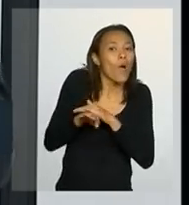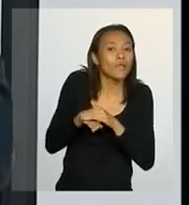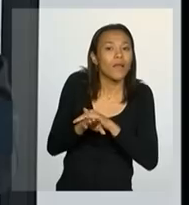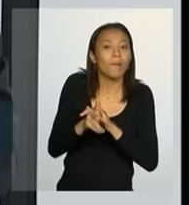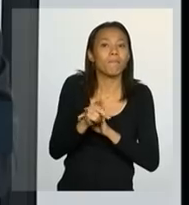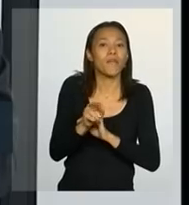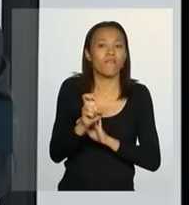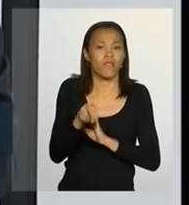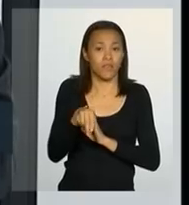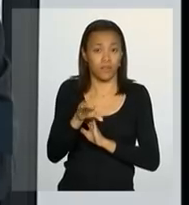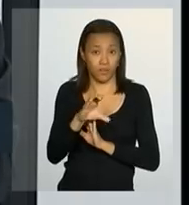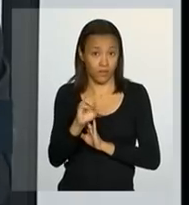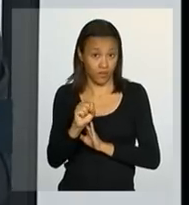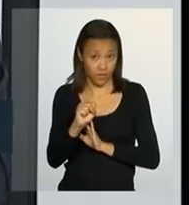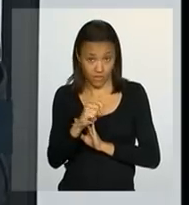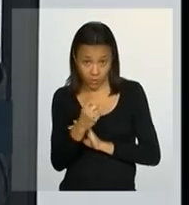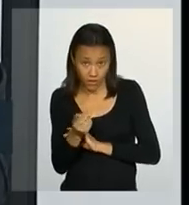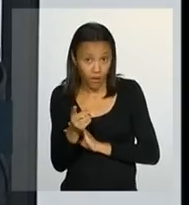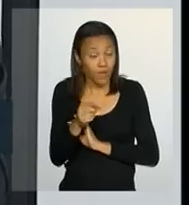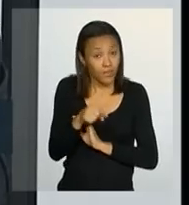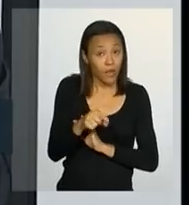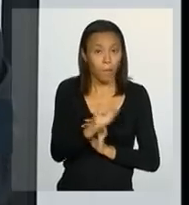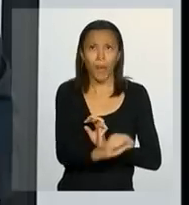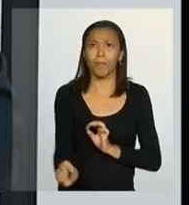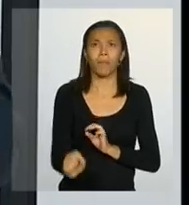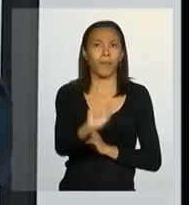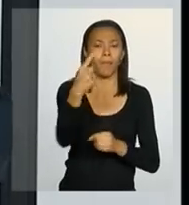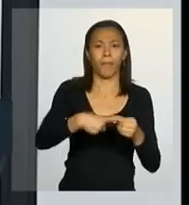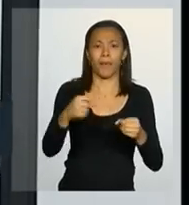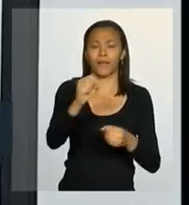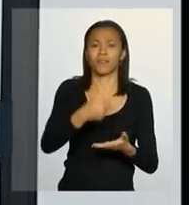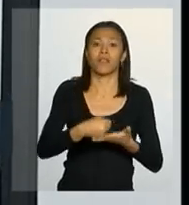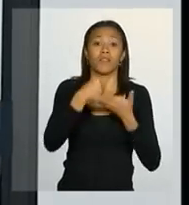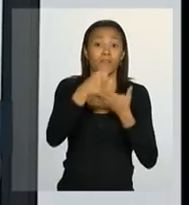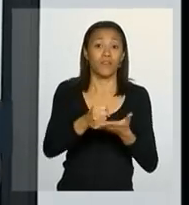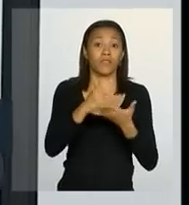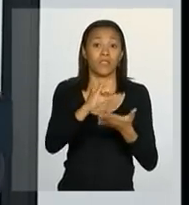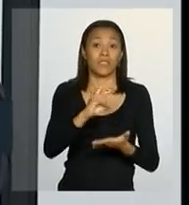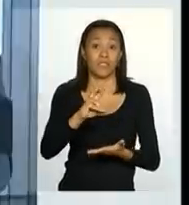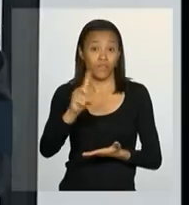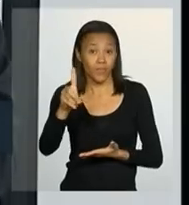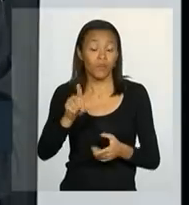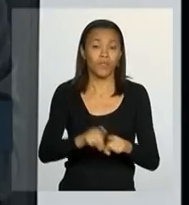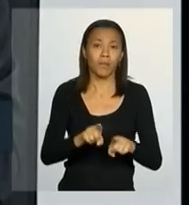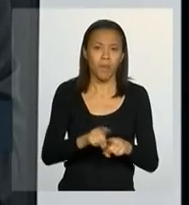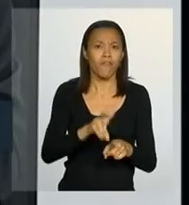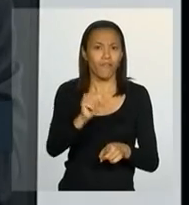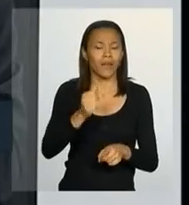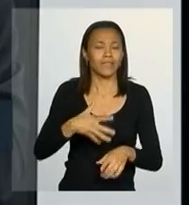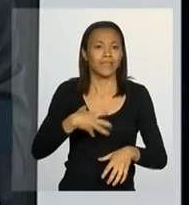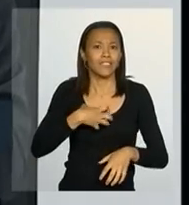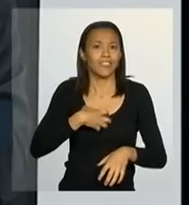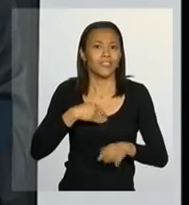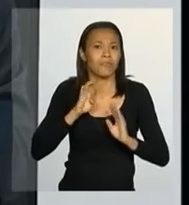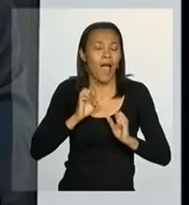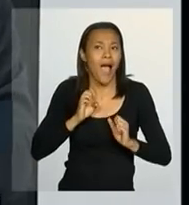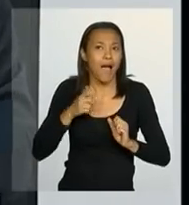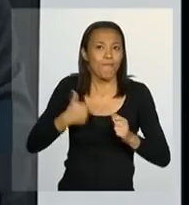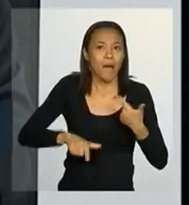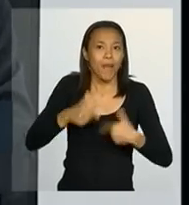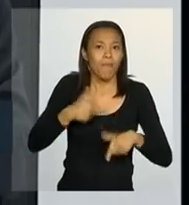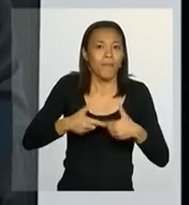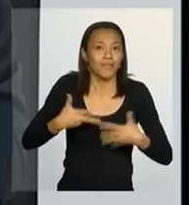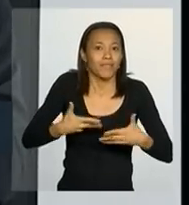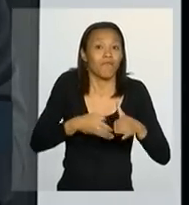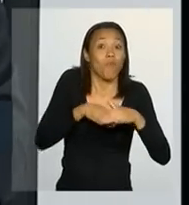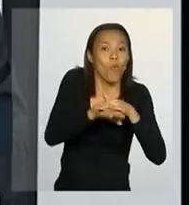% como prevenção, as defesas civis municipais vão motivar a fazer o seguro, porque daí disto, se um terço